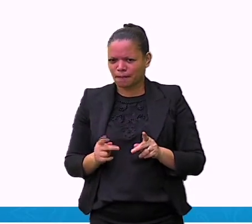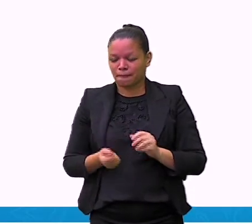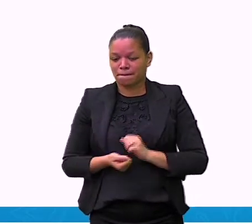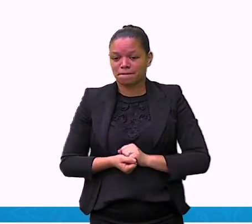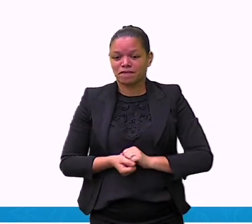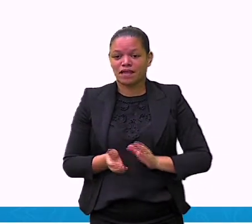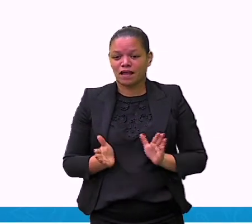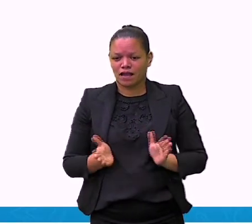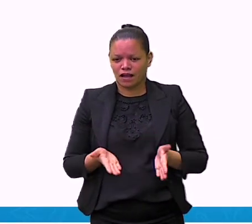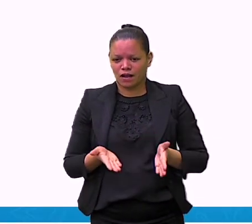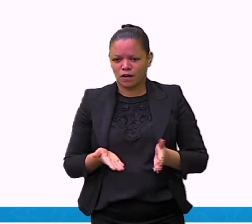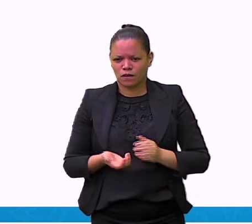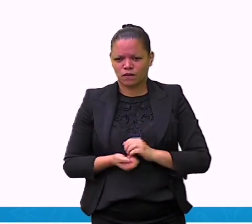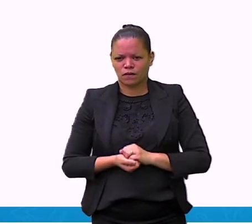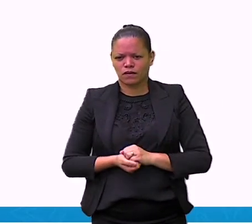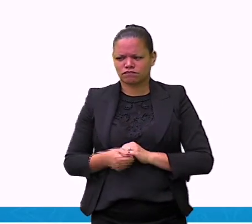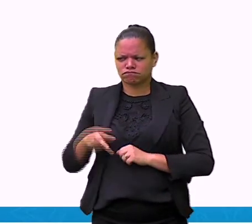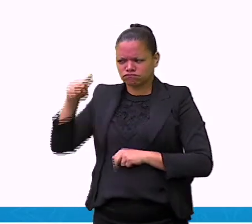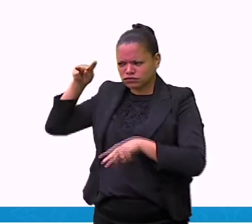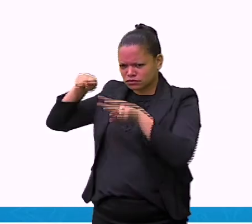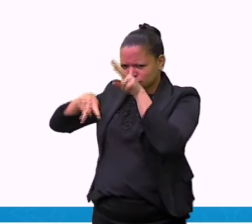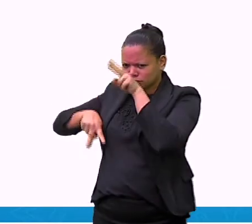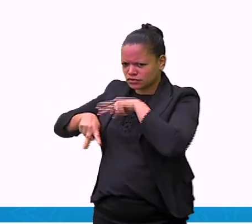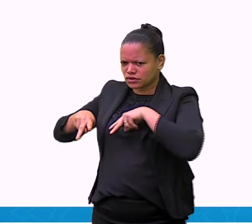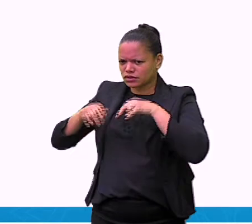notícia do jornal O Joca.